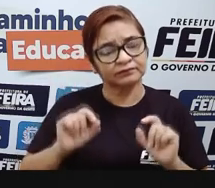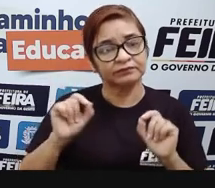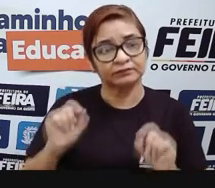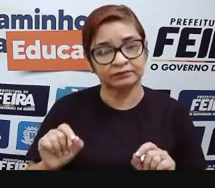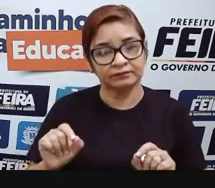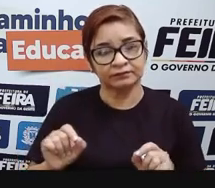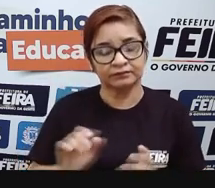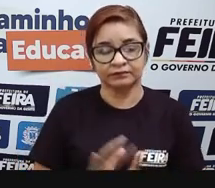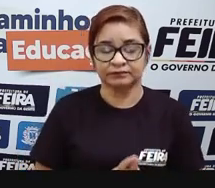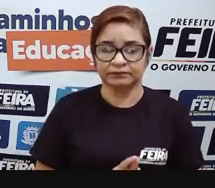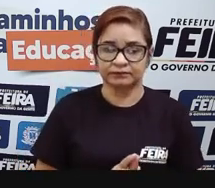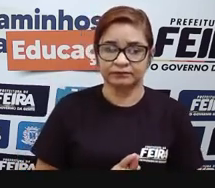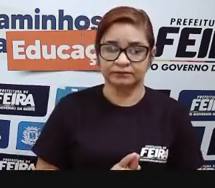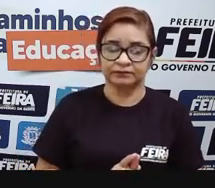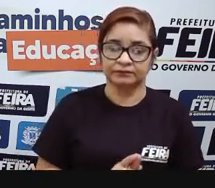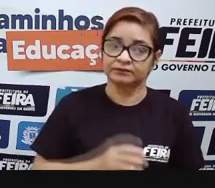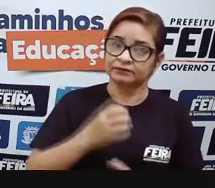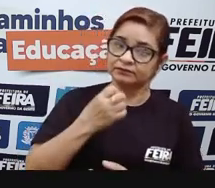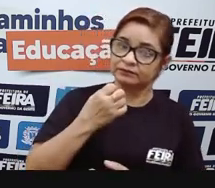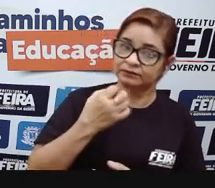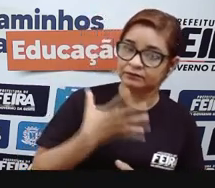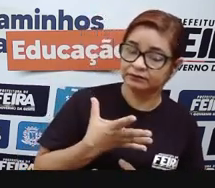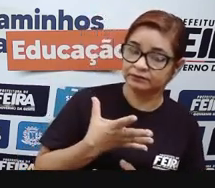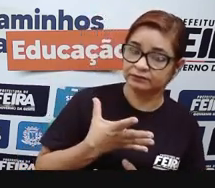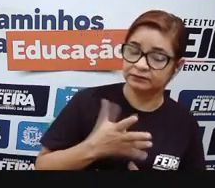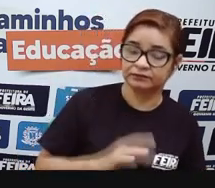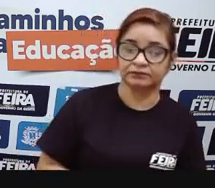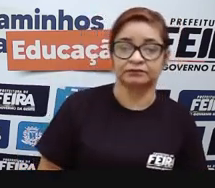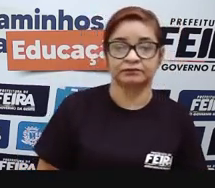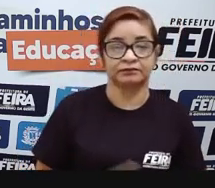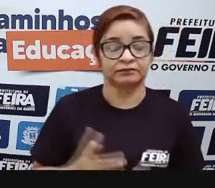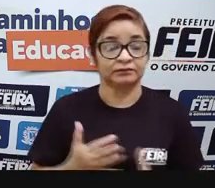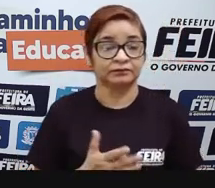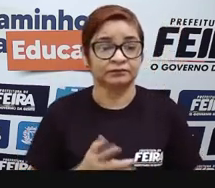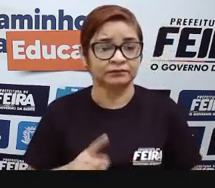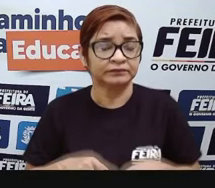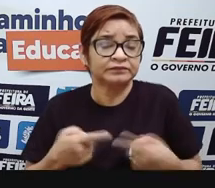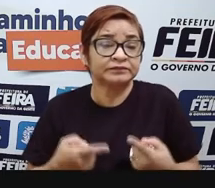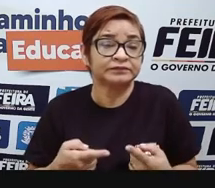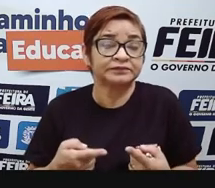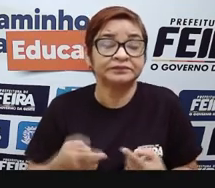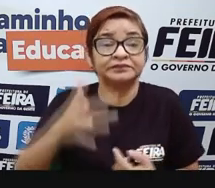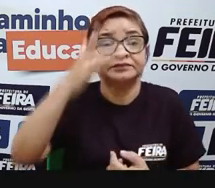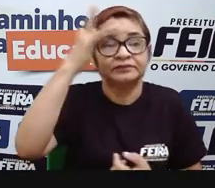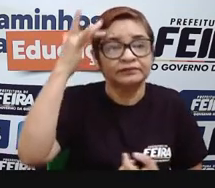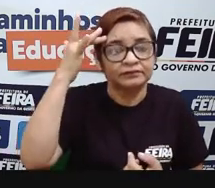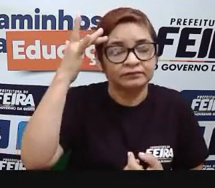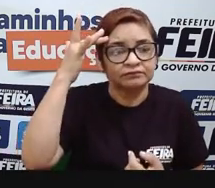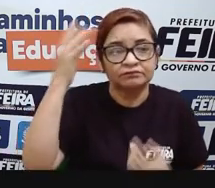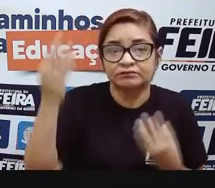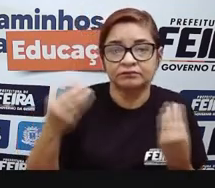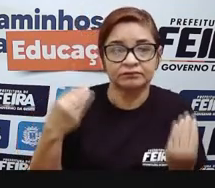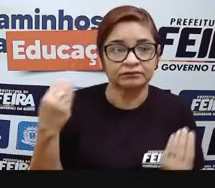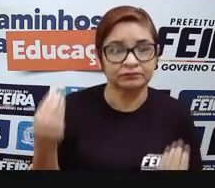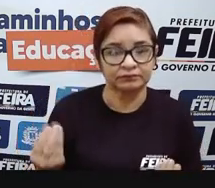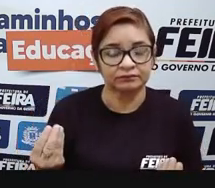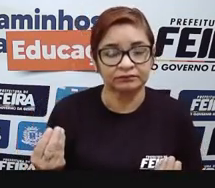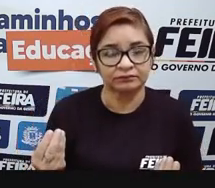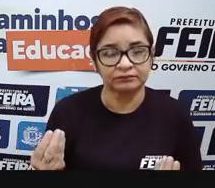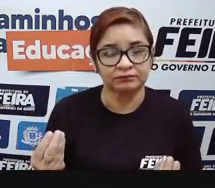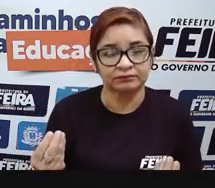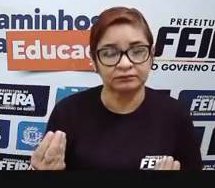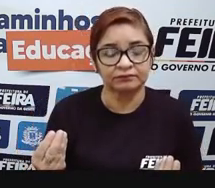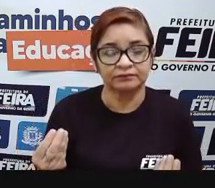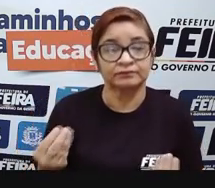da aparência, da beleza, vale o sacrifício de tirar as pessoas dali, mas a gente também sabe que as pessoas não